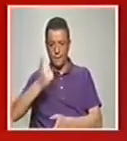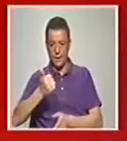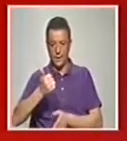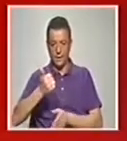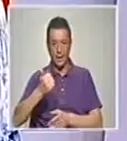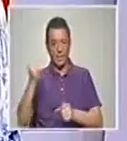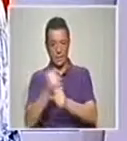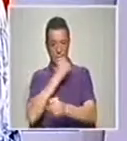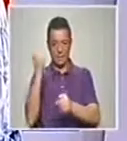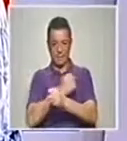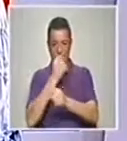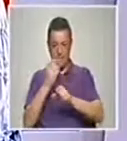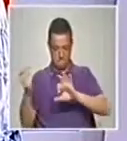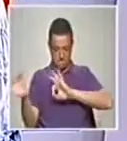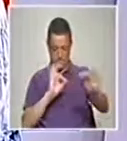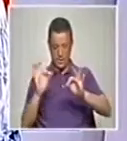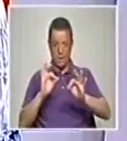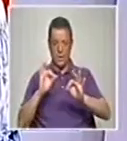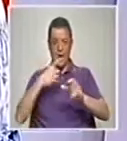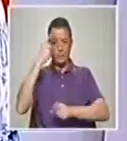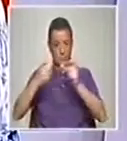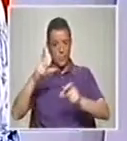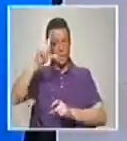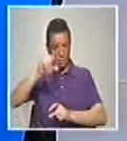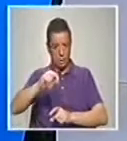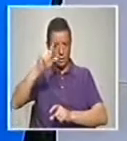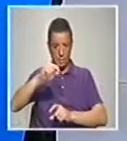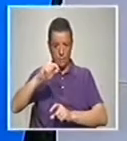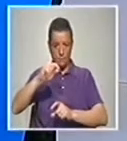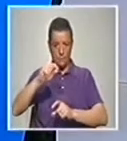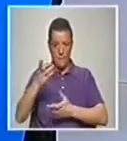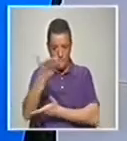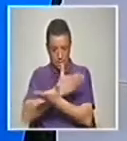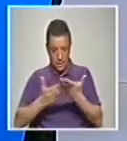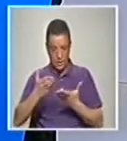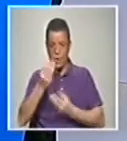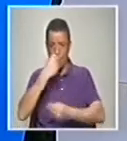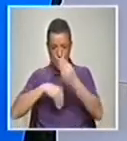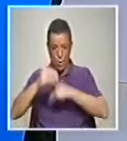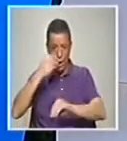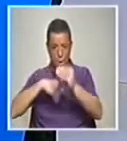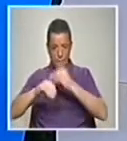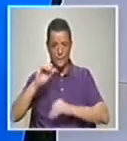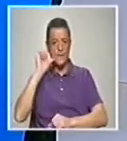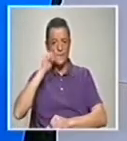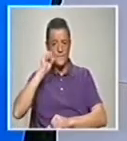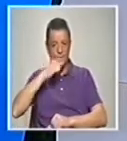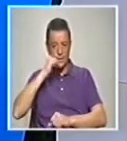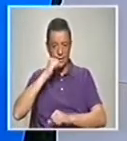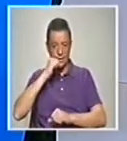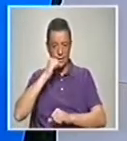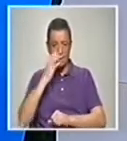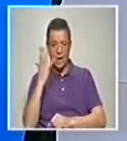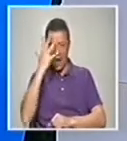trabalhado e encenado também. público também faz parte dessa festa, partilha-se caldo bebe vinho, comunga com os